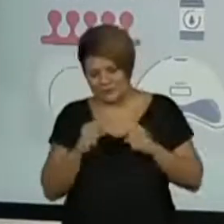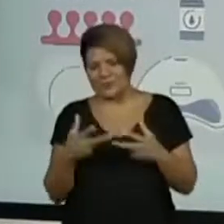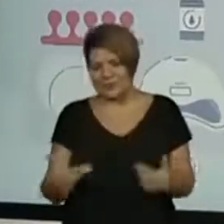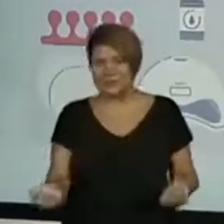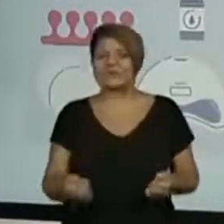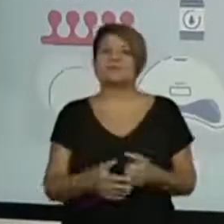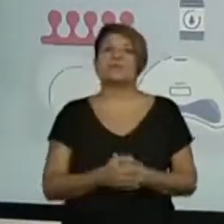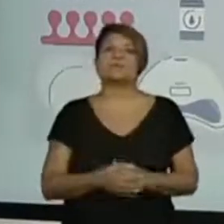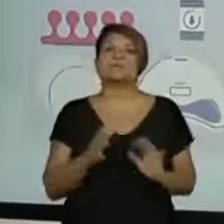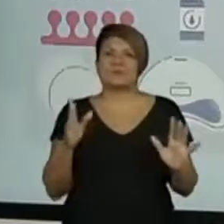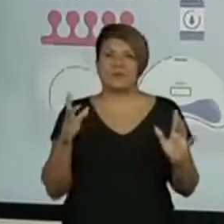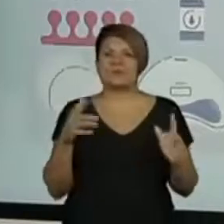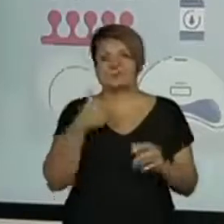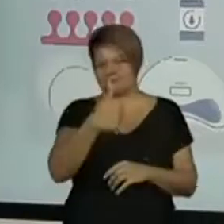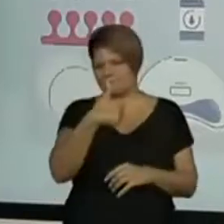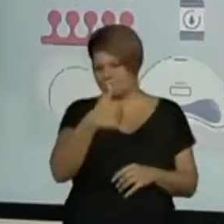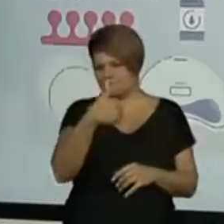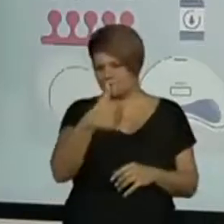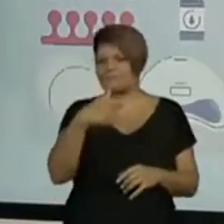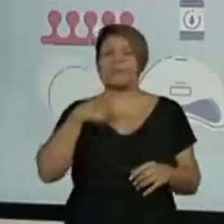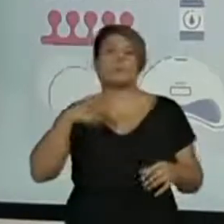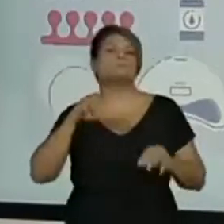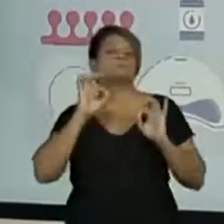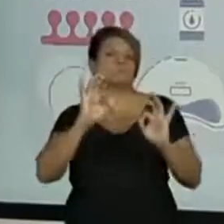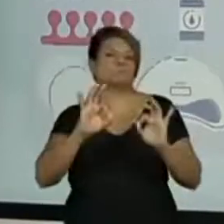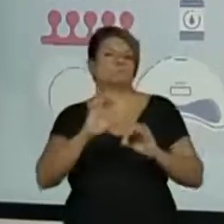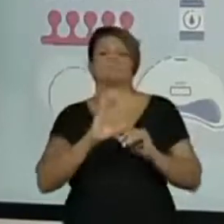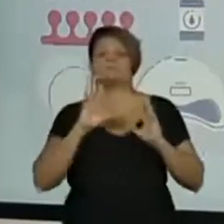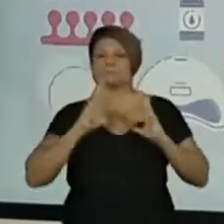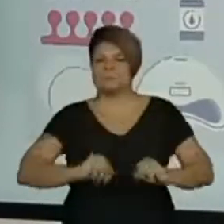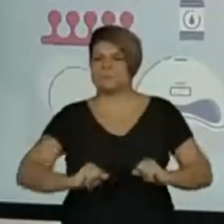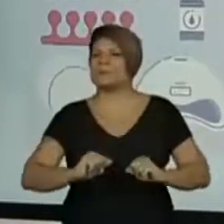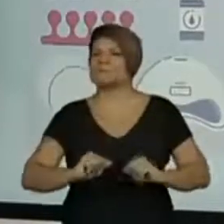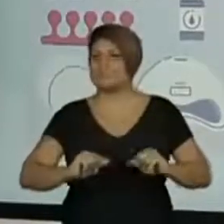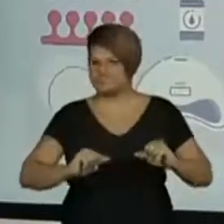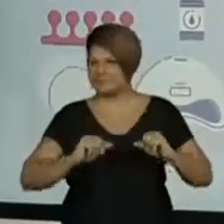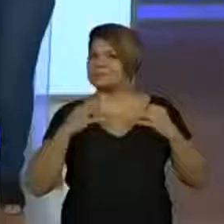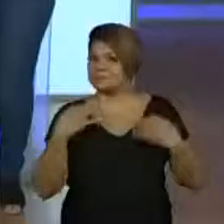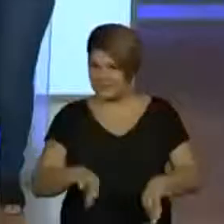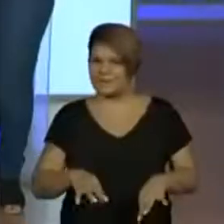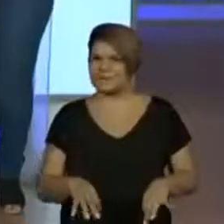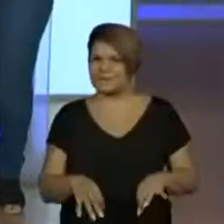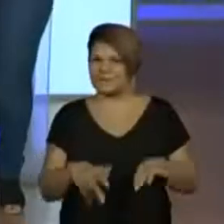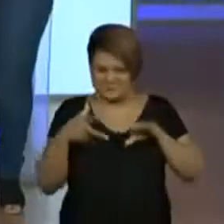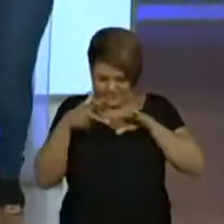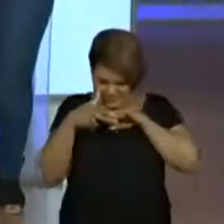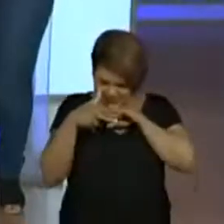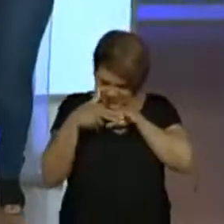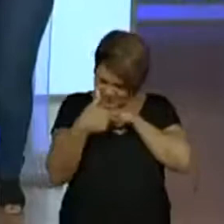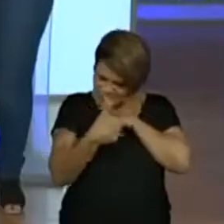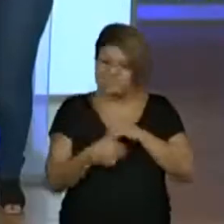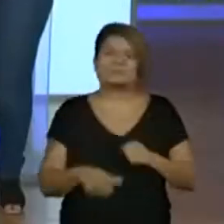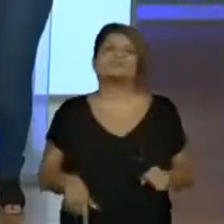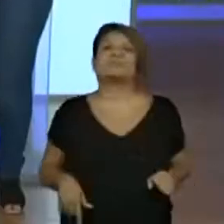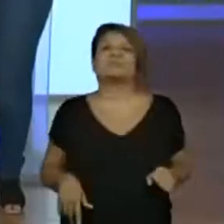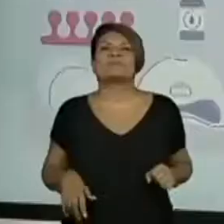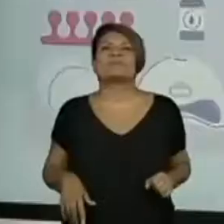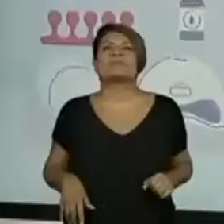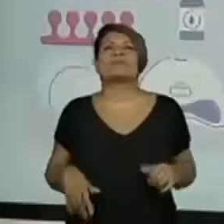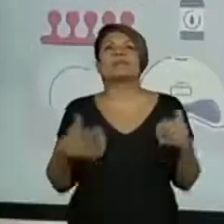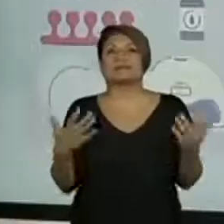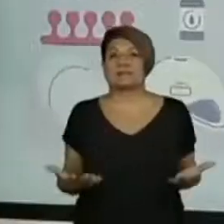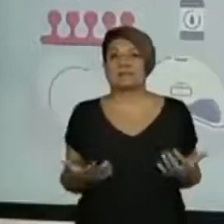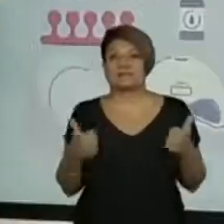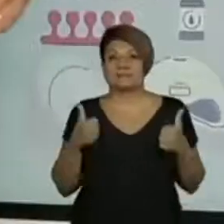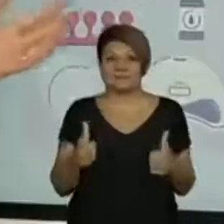Então, acho que as nossas unhas estão, ó, show. Bem limpinhas, certo? Pequenininhas e cortadinhas. Então, muito bem, professora